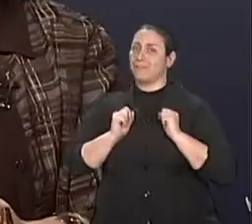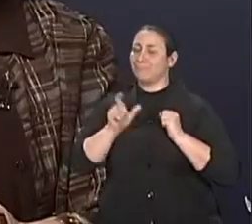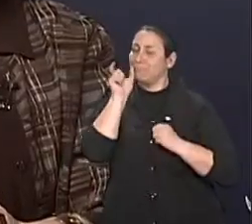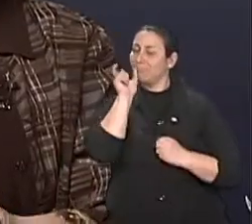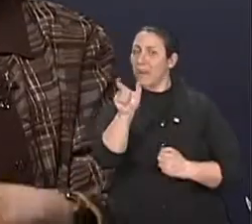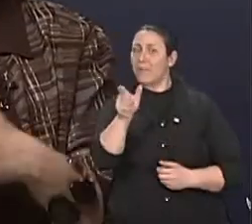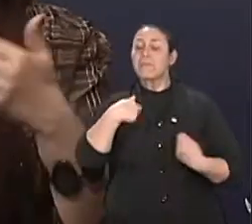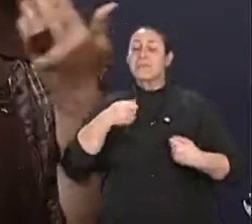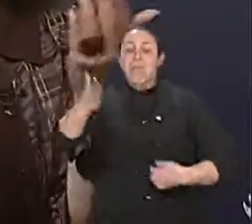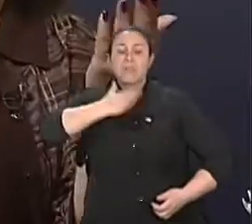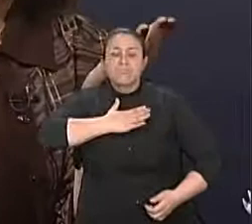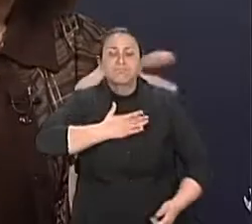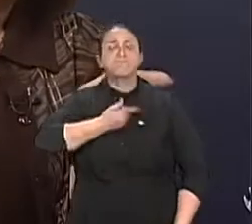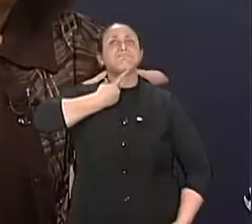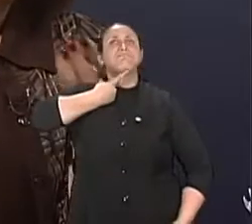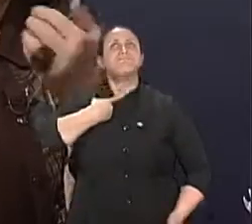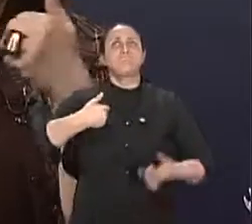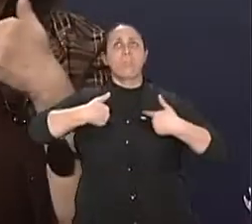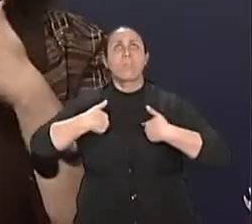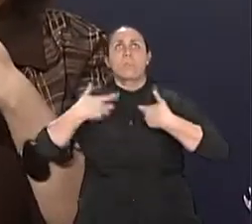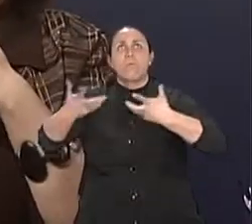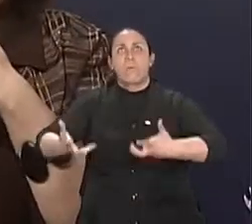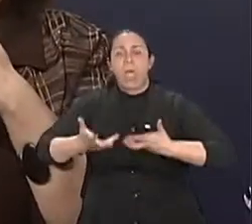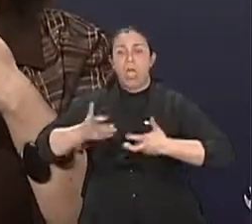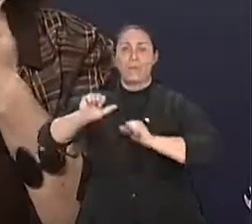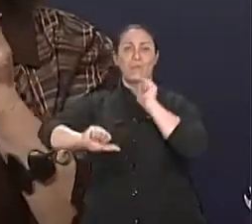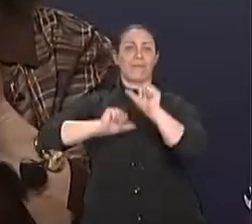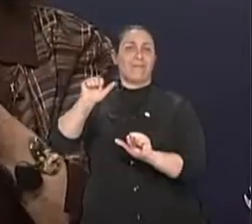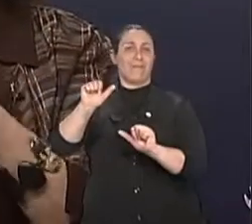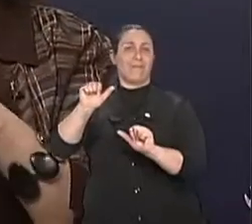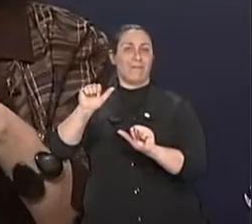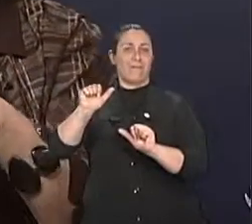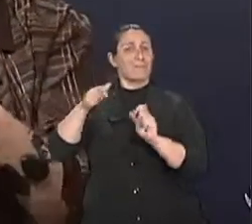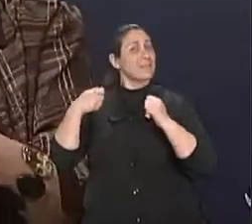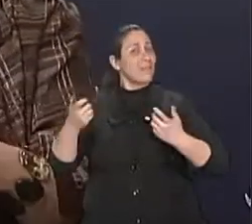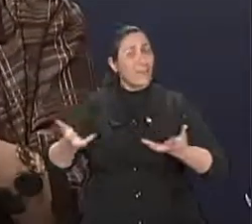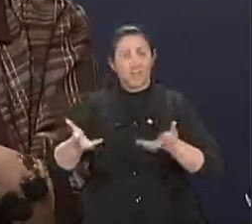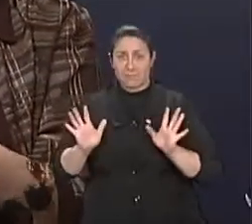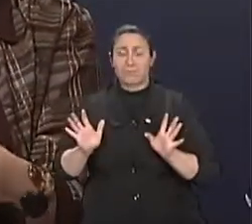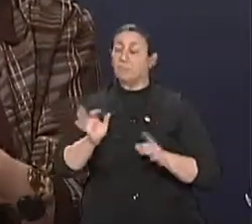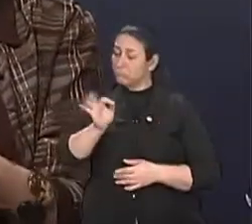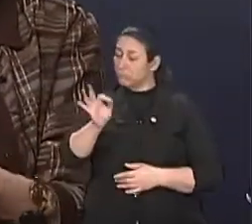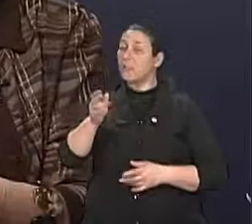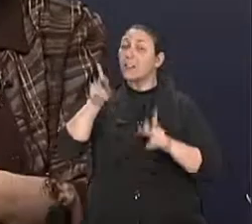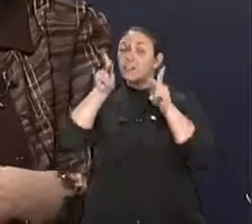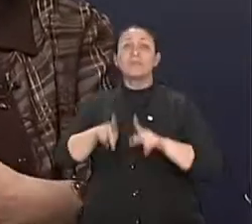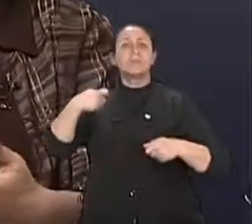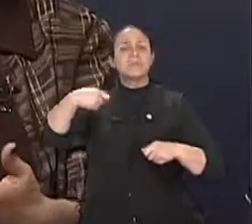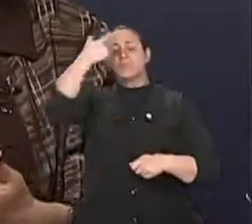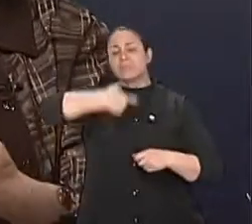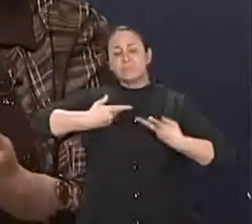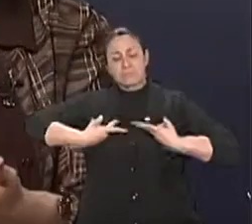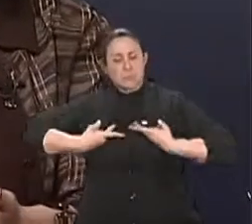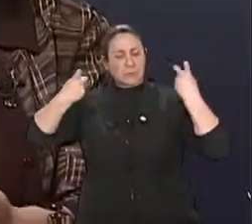No desejo. No desejo de querer isso. se dar conta de que precisa renovar, de que precisa mudar, de